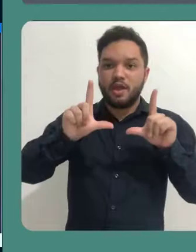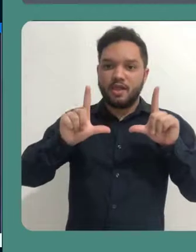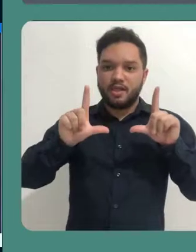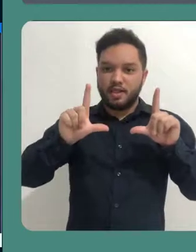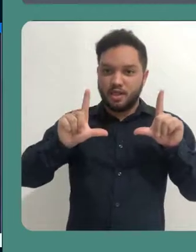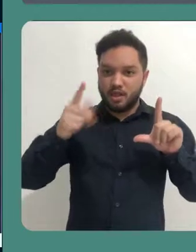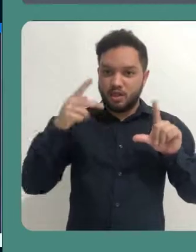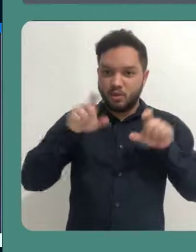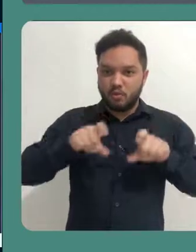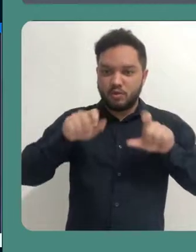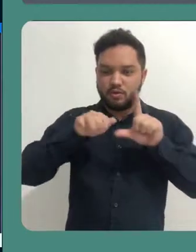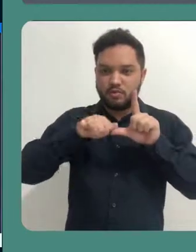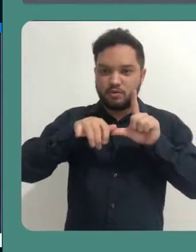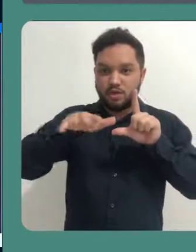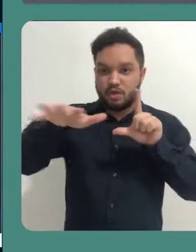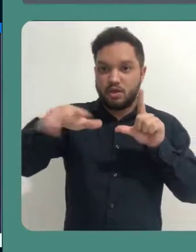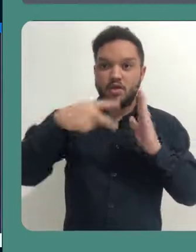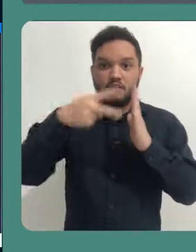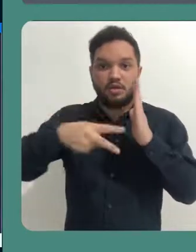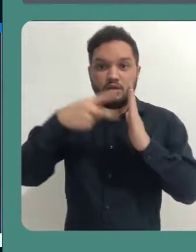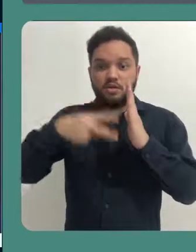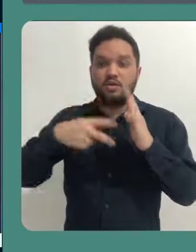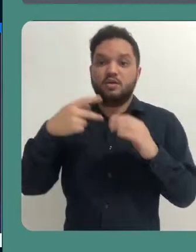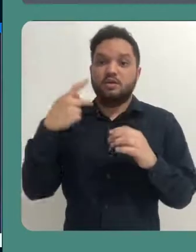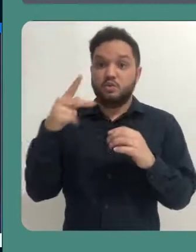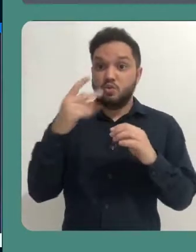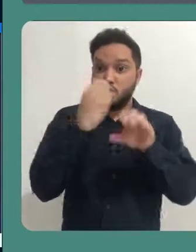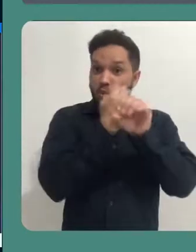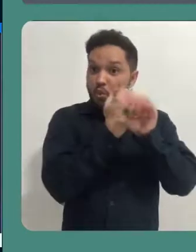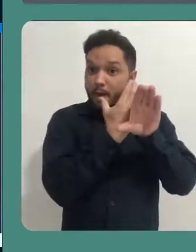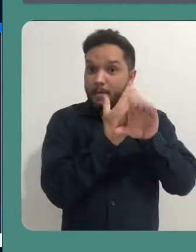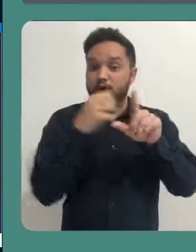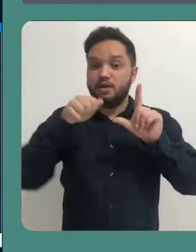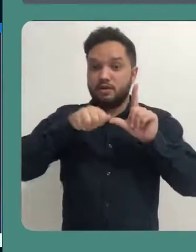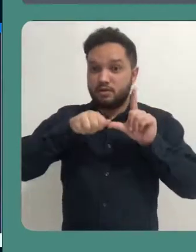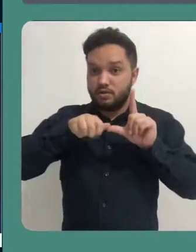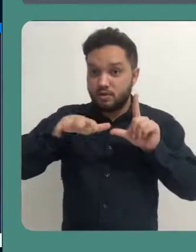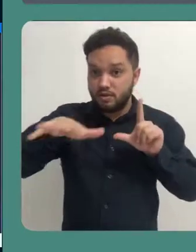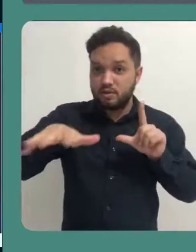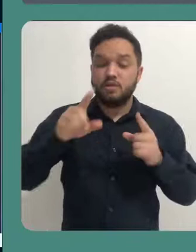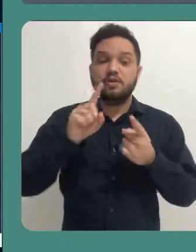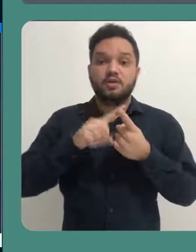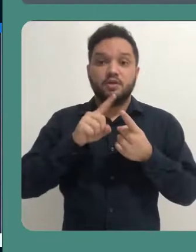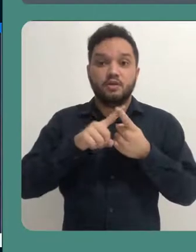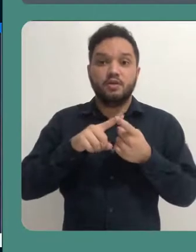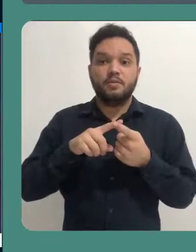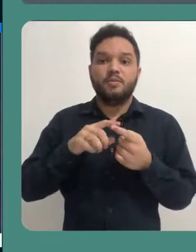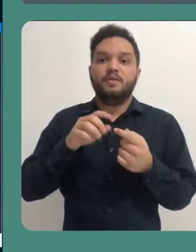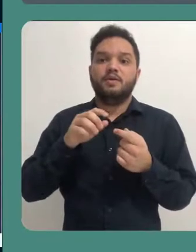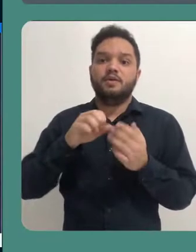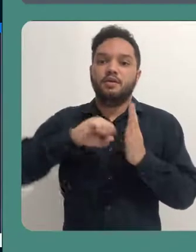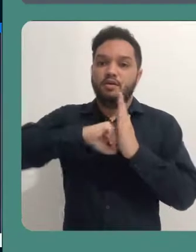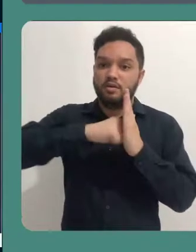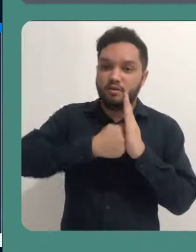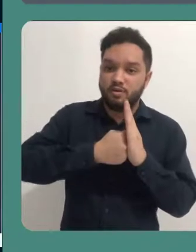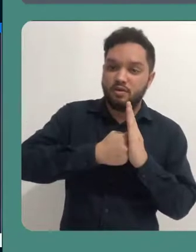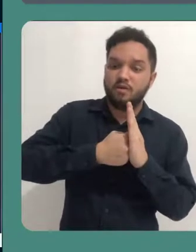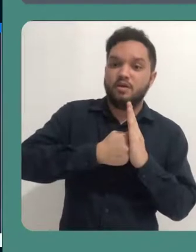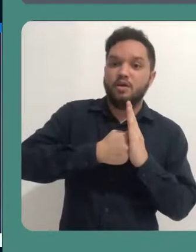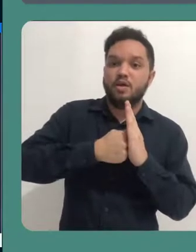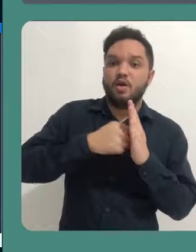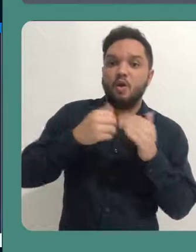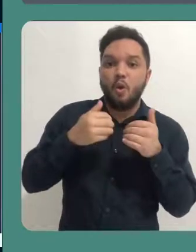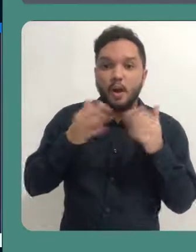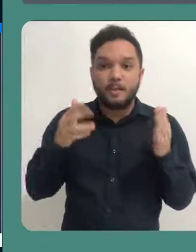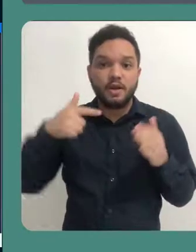compartilhamento de tela, o ícone para compartilhar a sua webcam, o ícone para ativar e